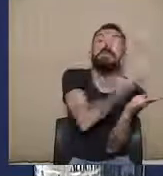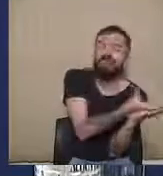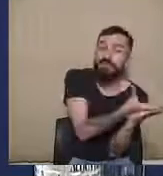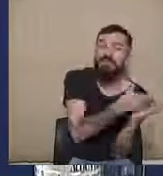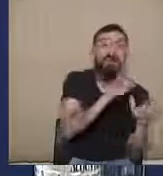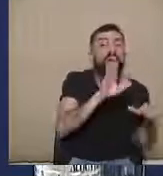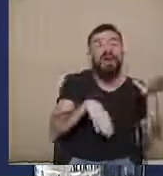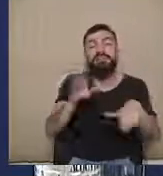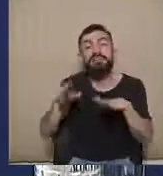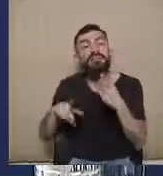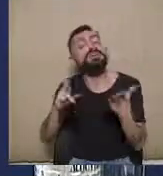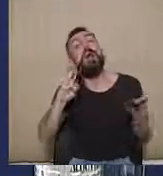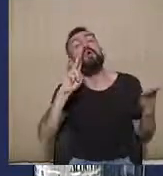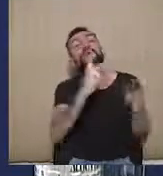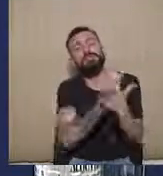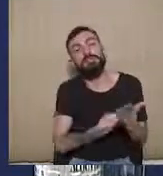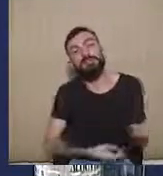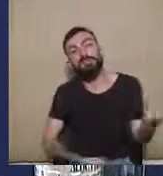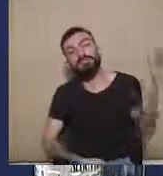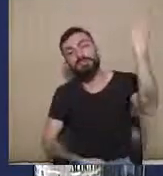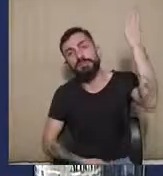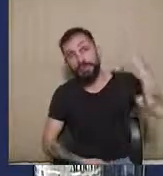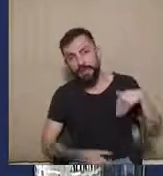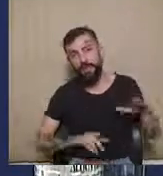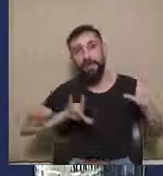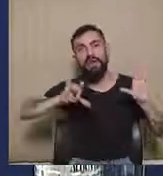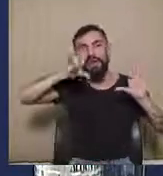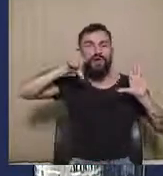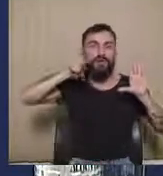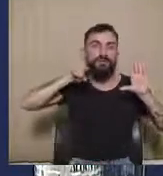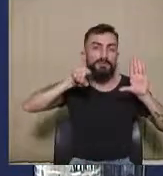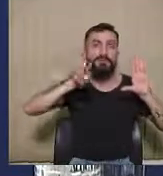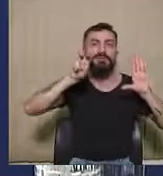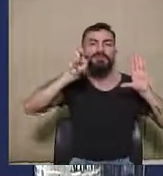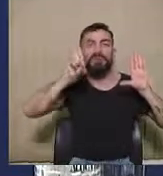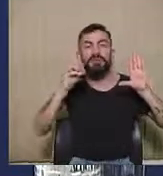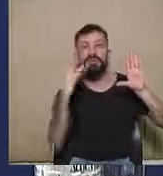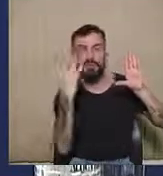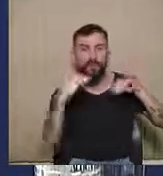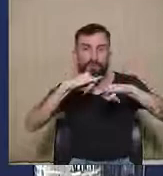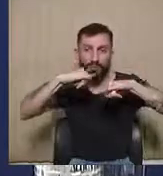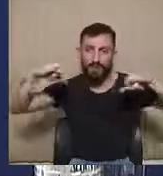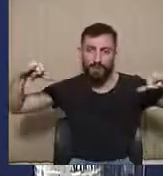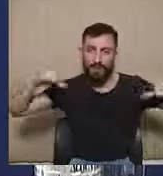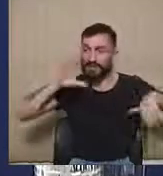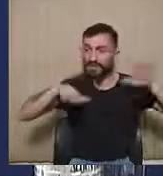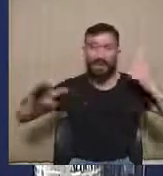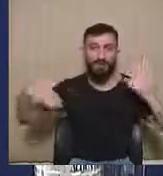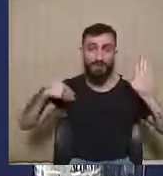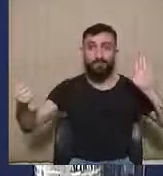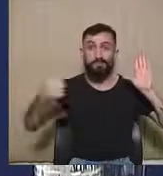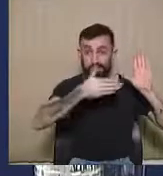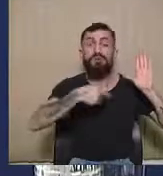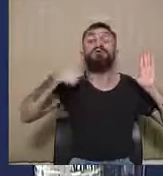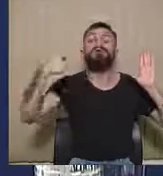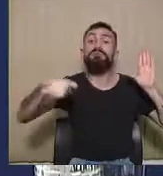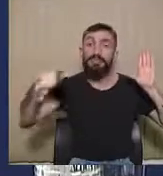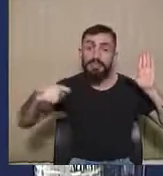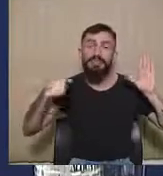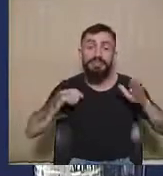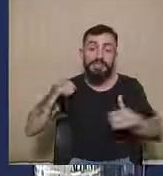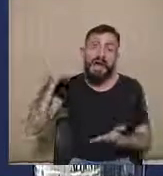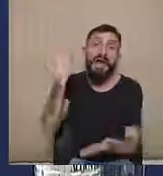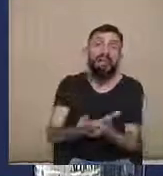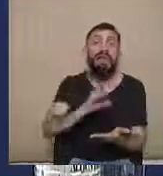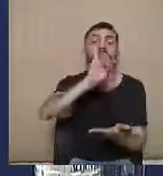irregularidade que tenha havido no cumprimento da Lei nº 9.504, no que toca a propaganda, ela deve ser ajuizada necessariamente até a data